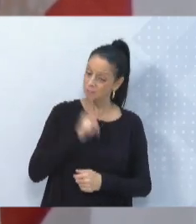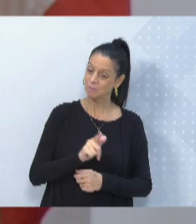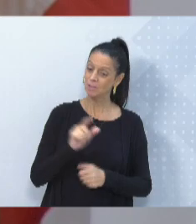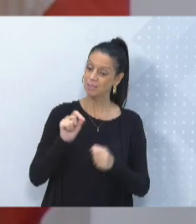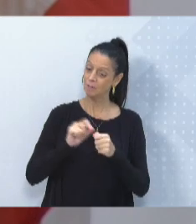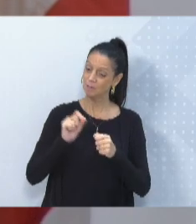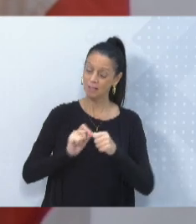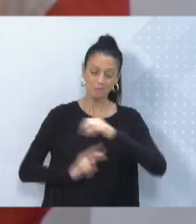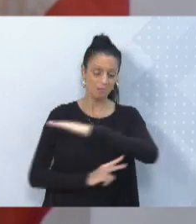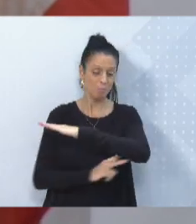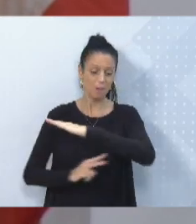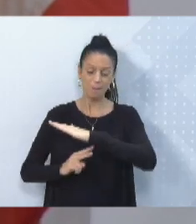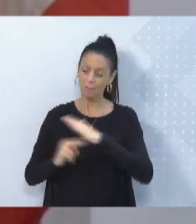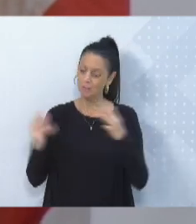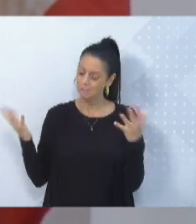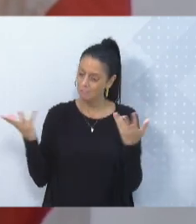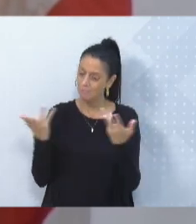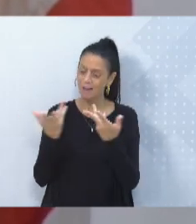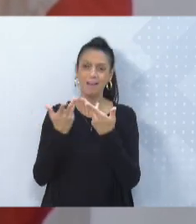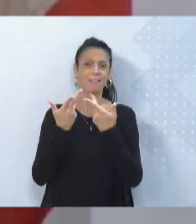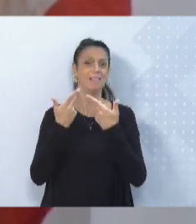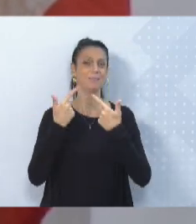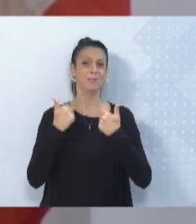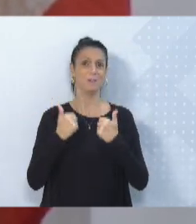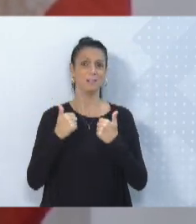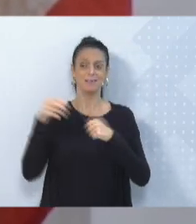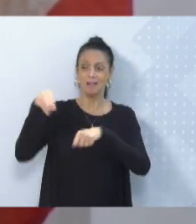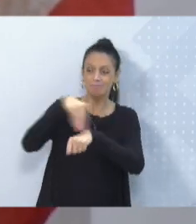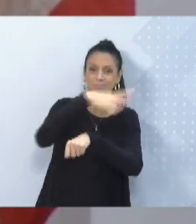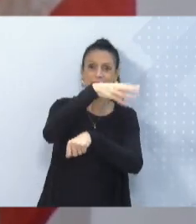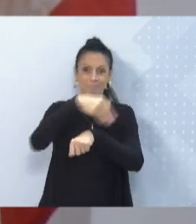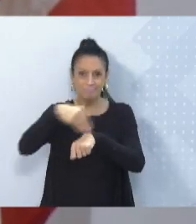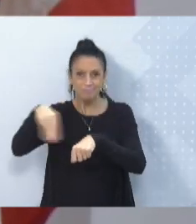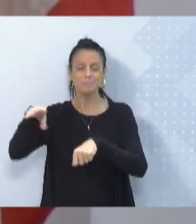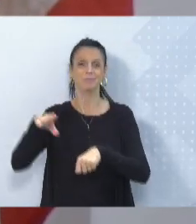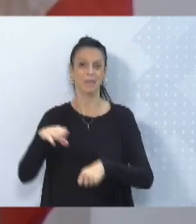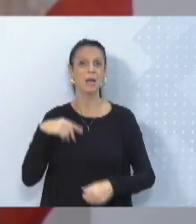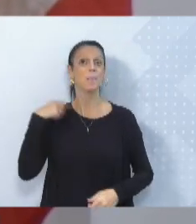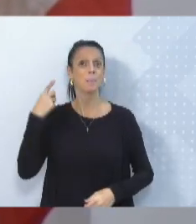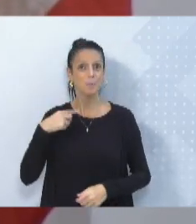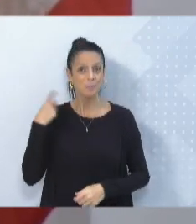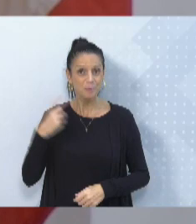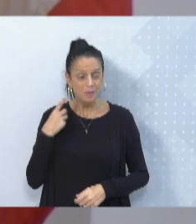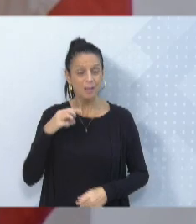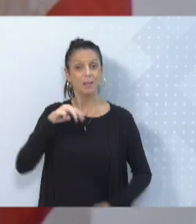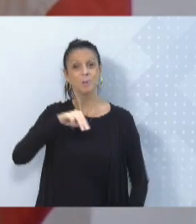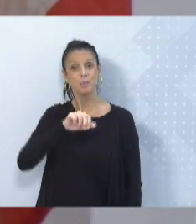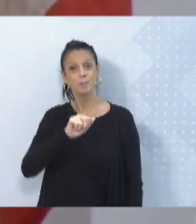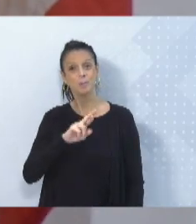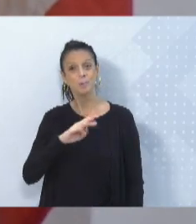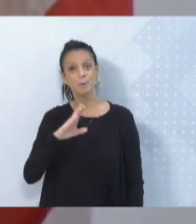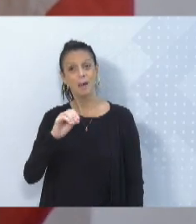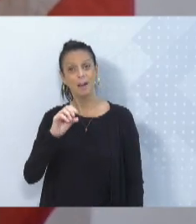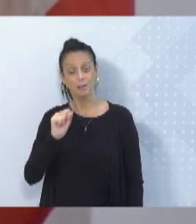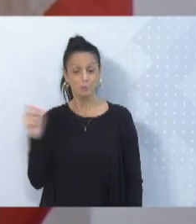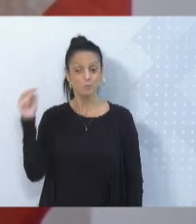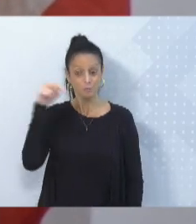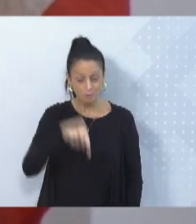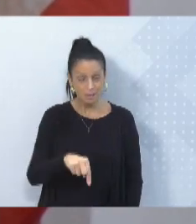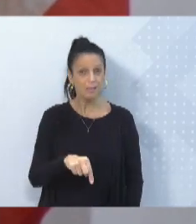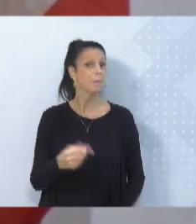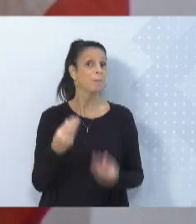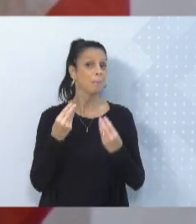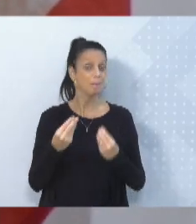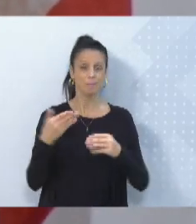uma ponte extraordinária para que a gente pudesse levar o deputado lá. O deputado Marco Feliciano estava aqui para um evento, ele veio